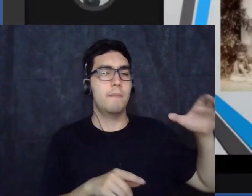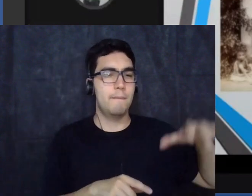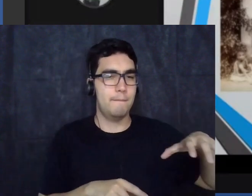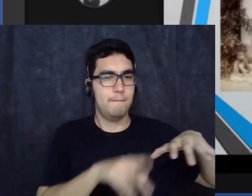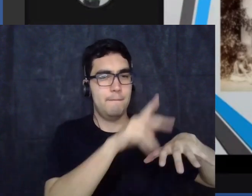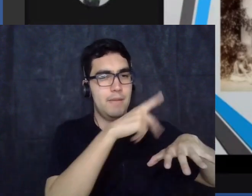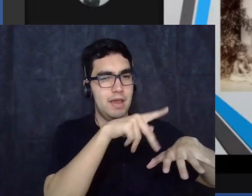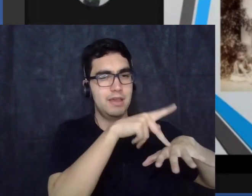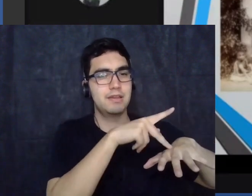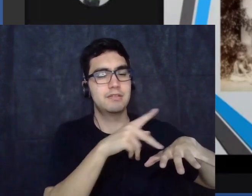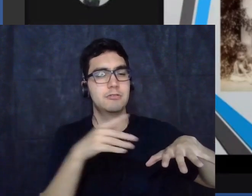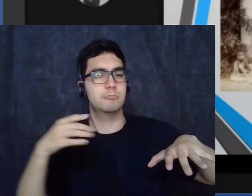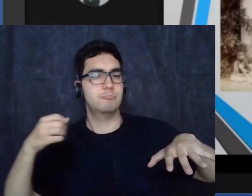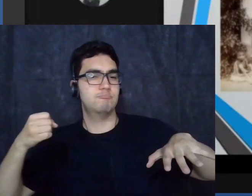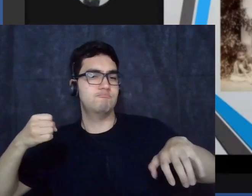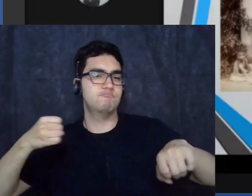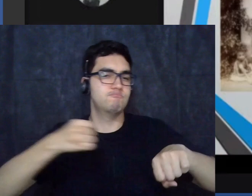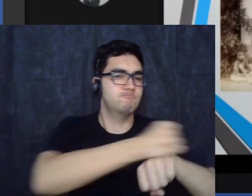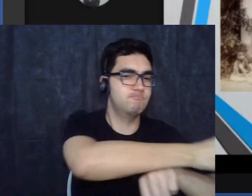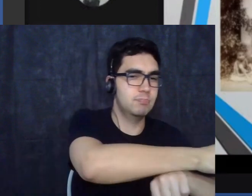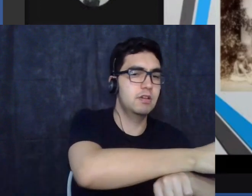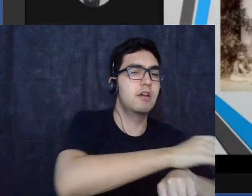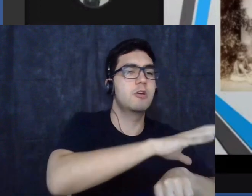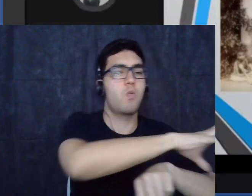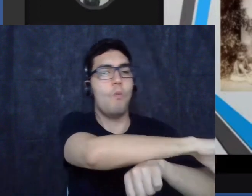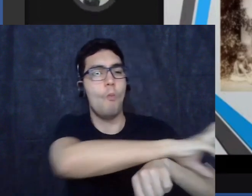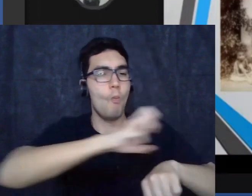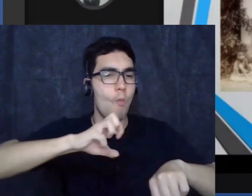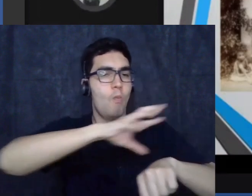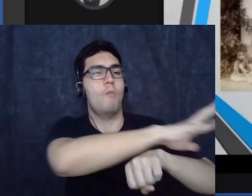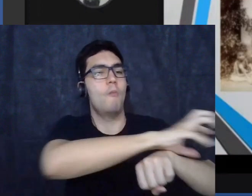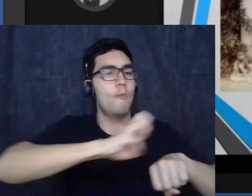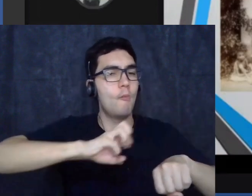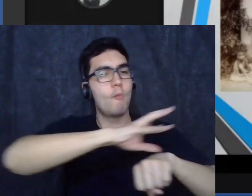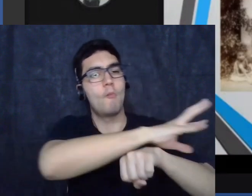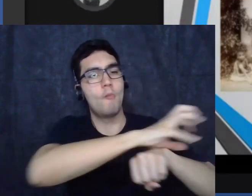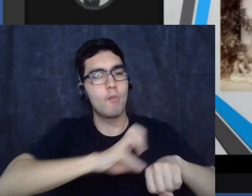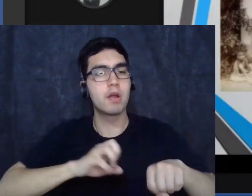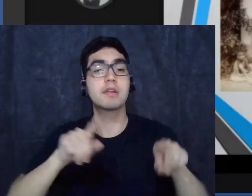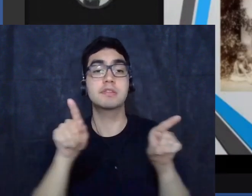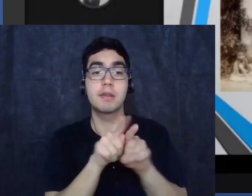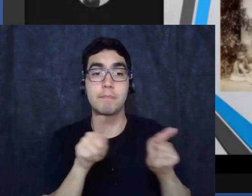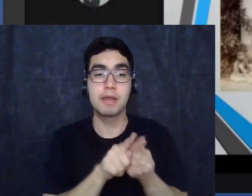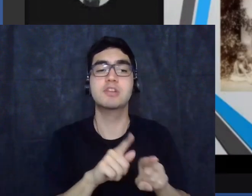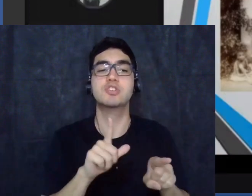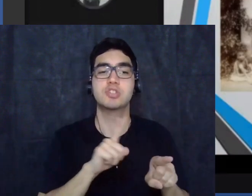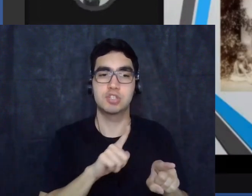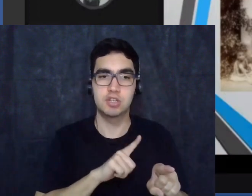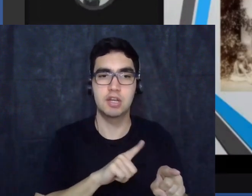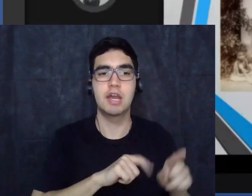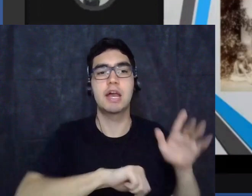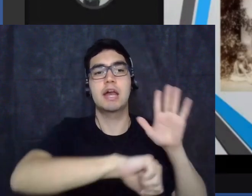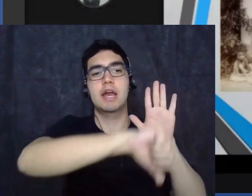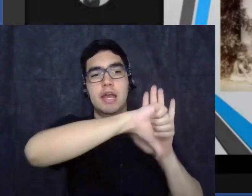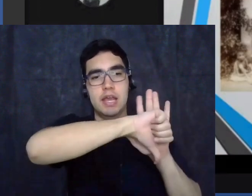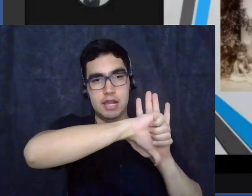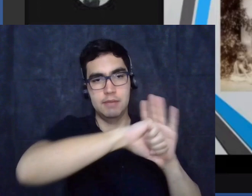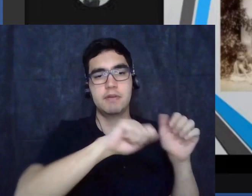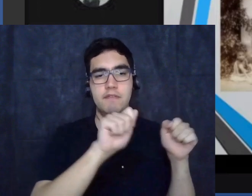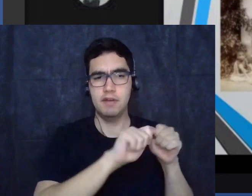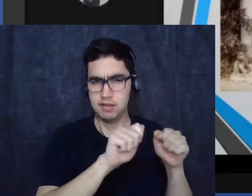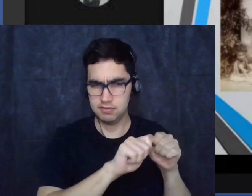uma série de crimes mas vamos pegar três exemplos de violações dos anos 30